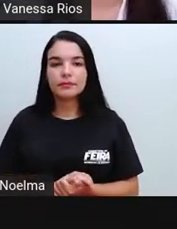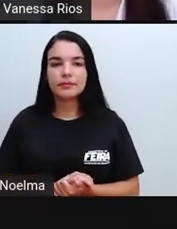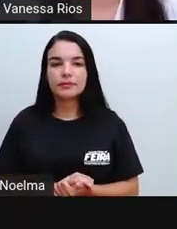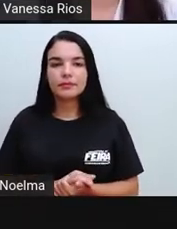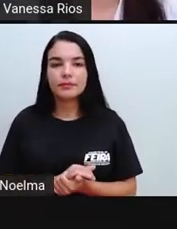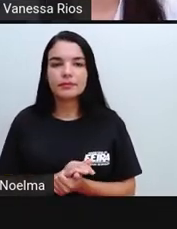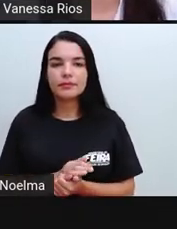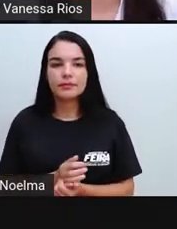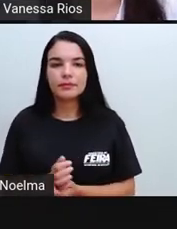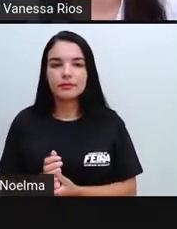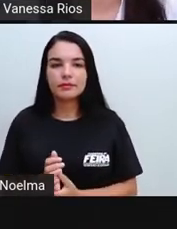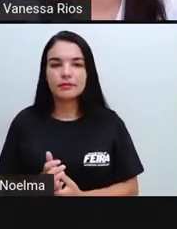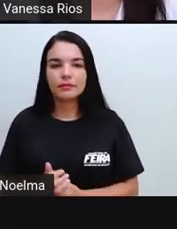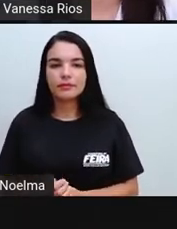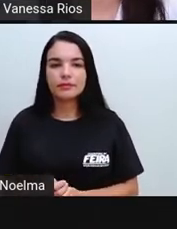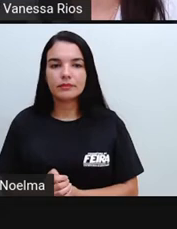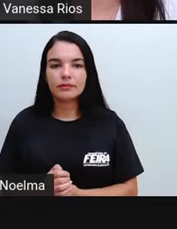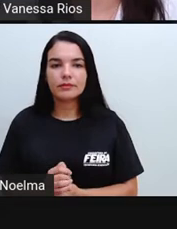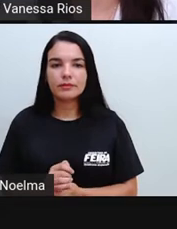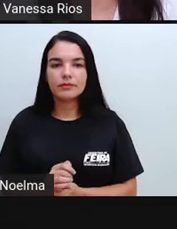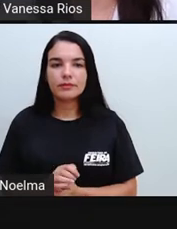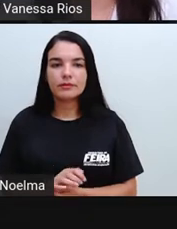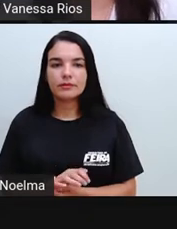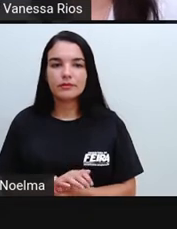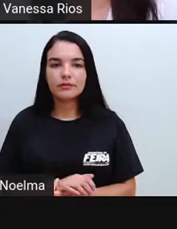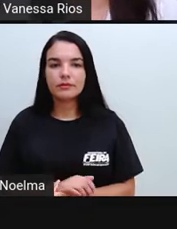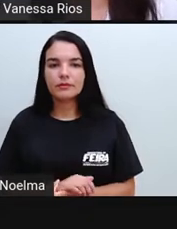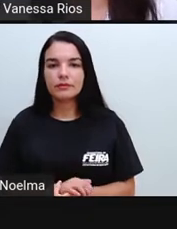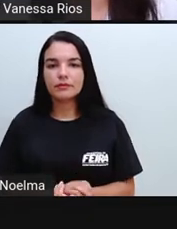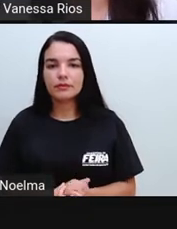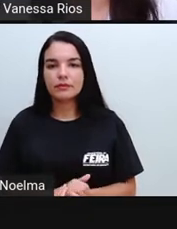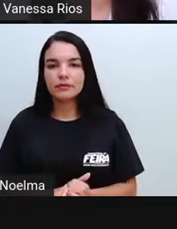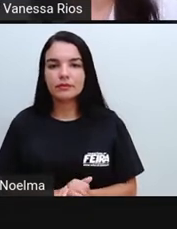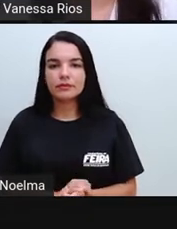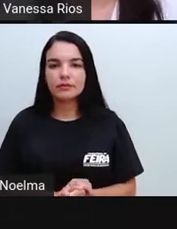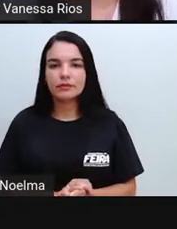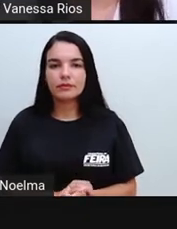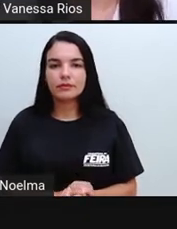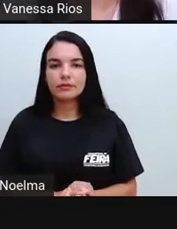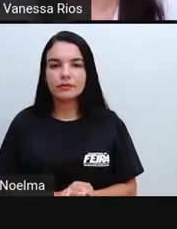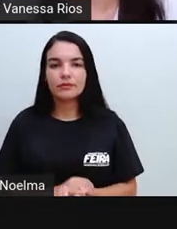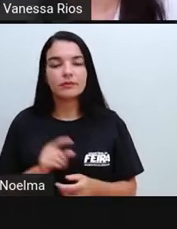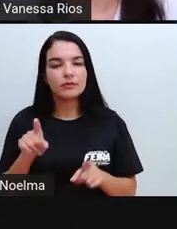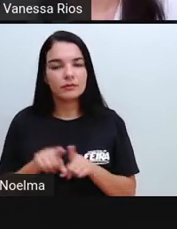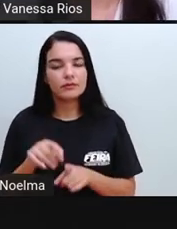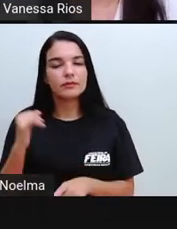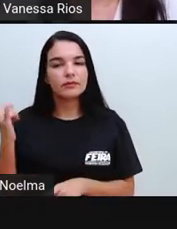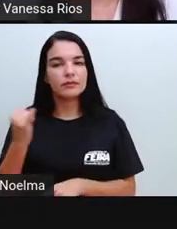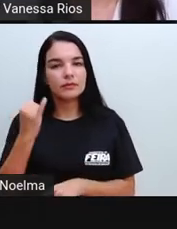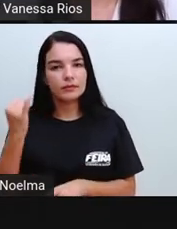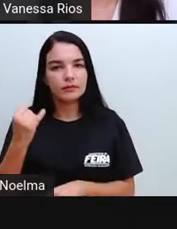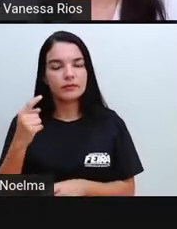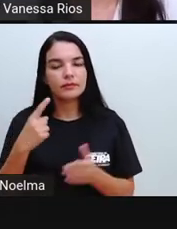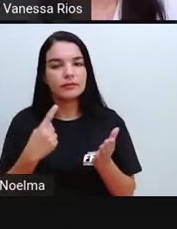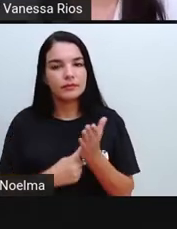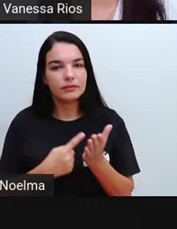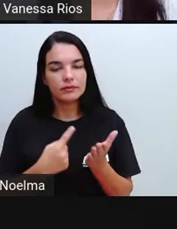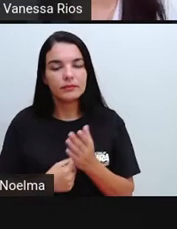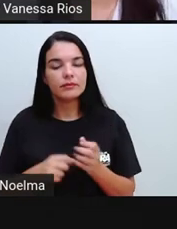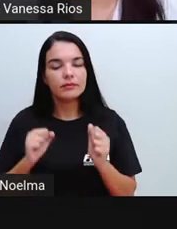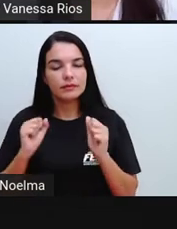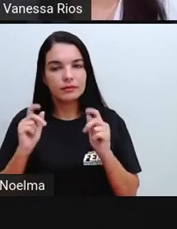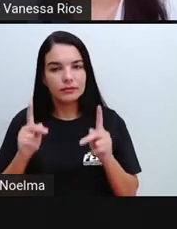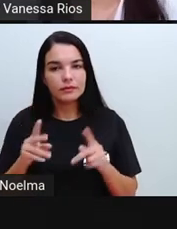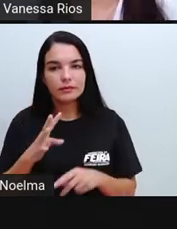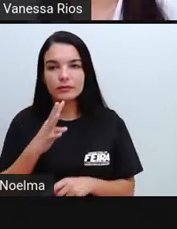desenvolviam aí atividades relacionadas a agriculturas. E é importante a gente frisar isso, né?